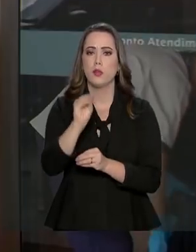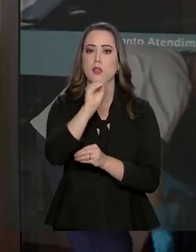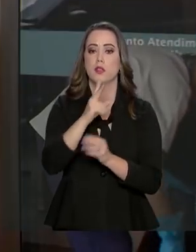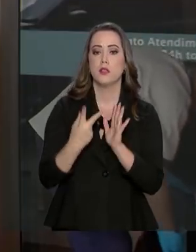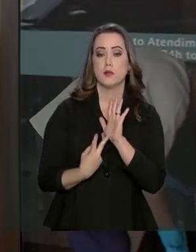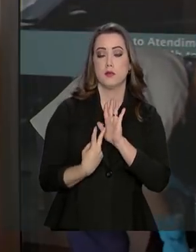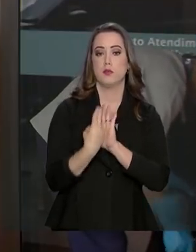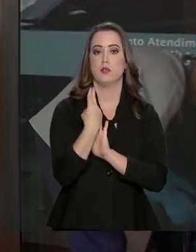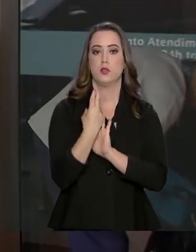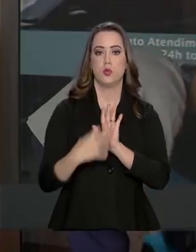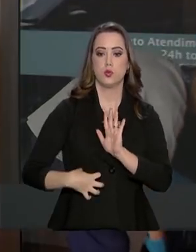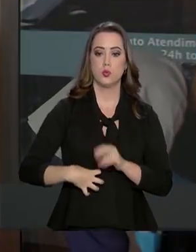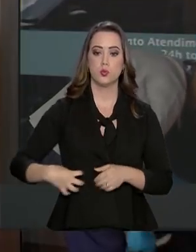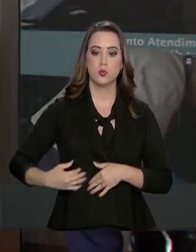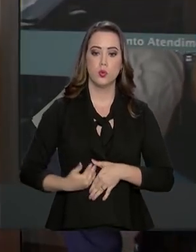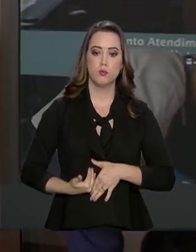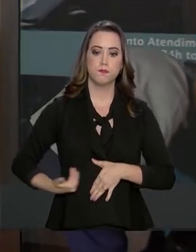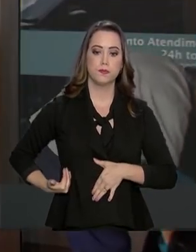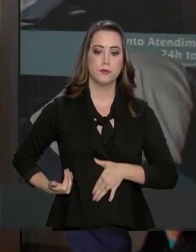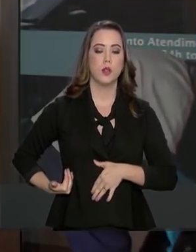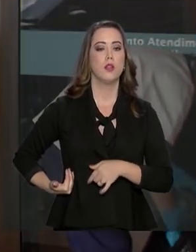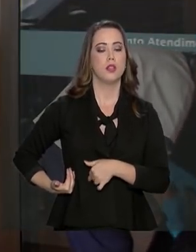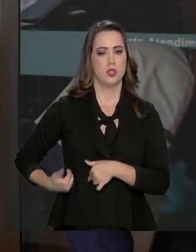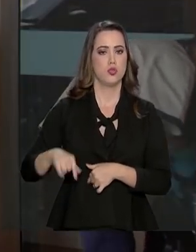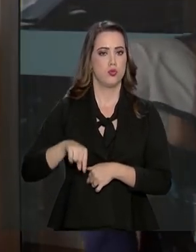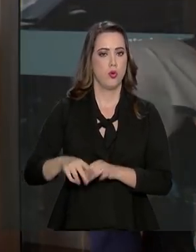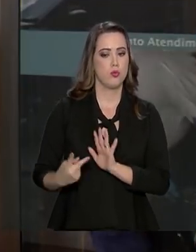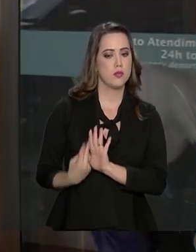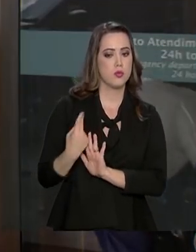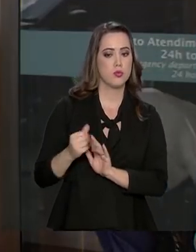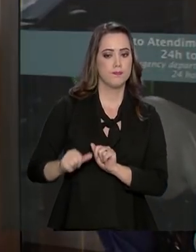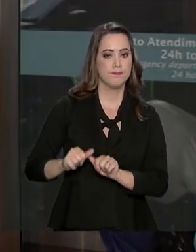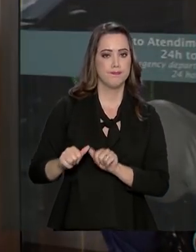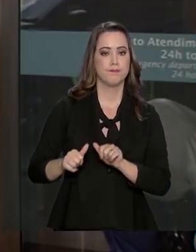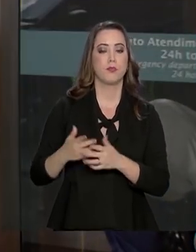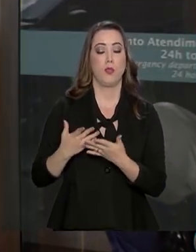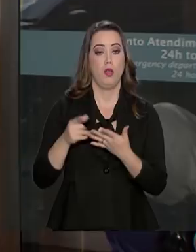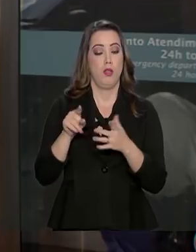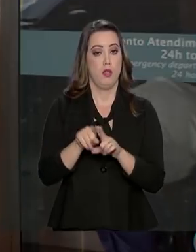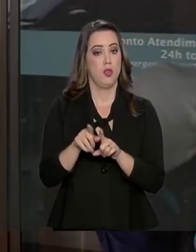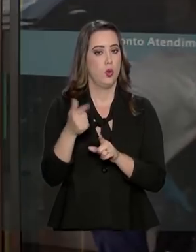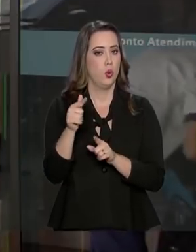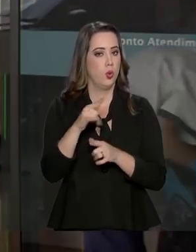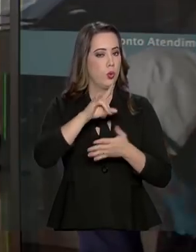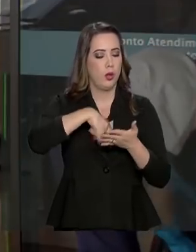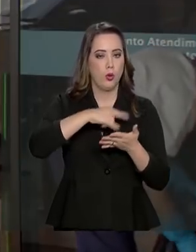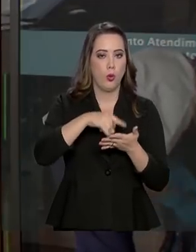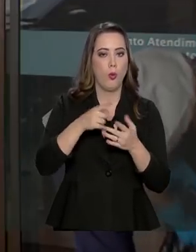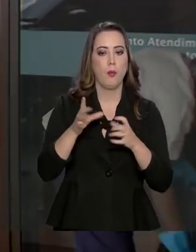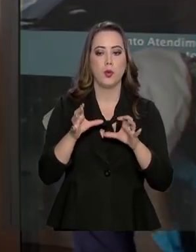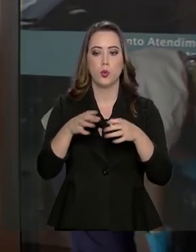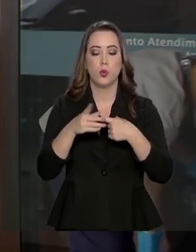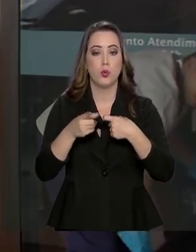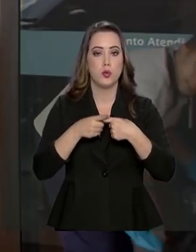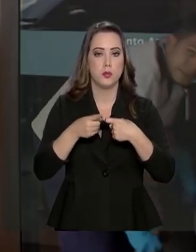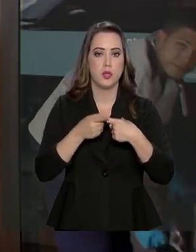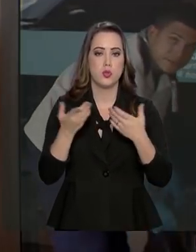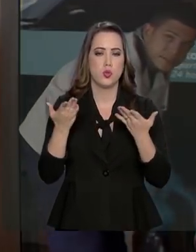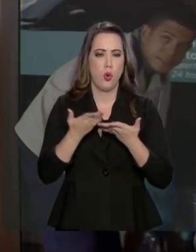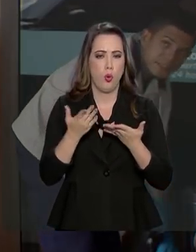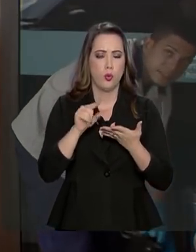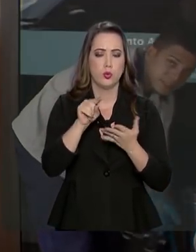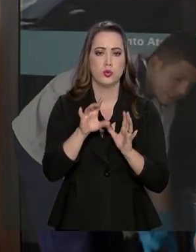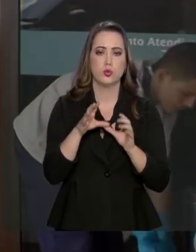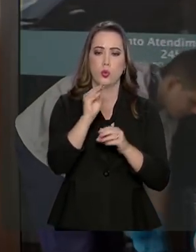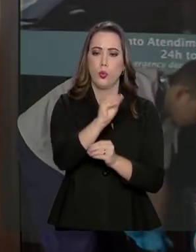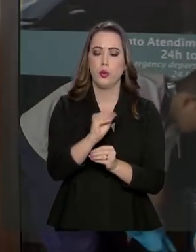cirurgia de retirada da bolsa de colostomia ainda não há um boletim divulgado pela equipe médica que